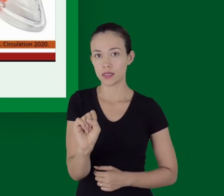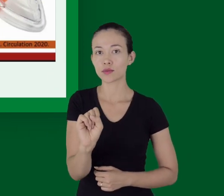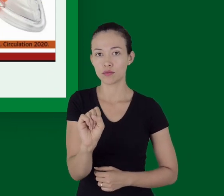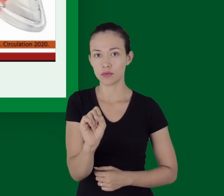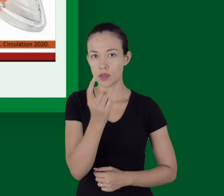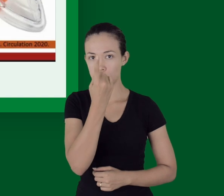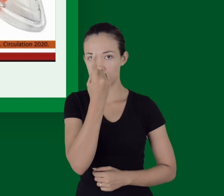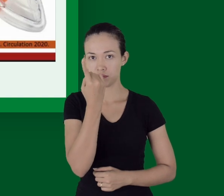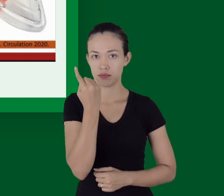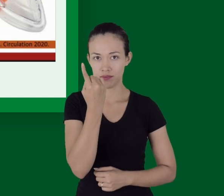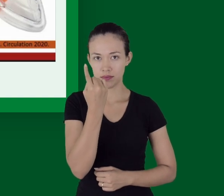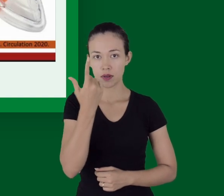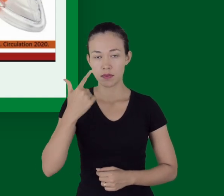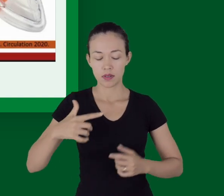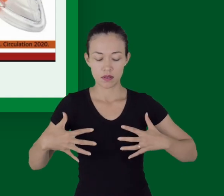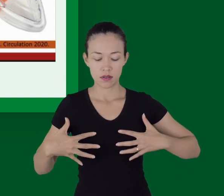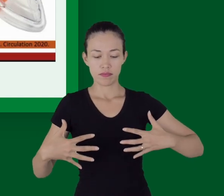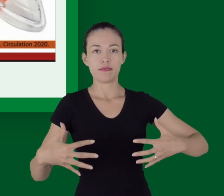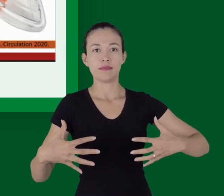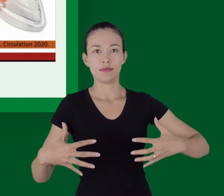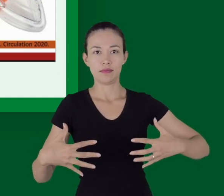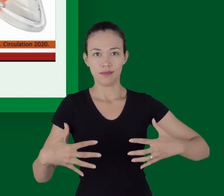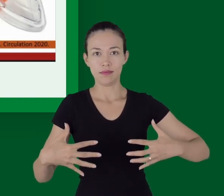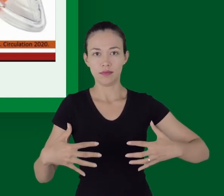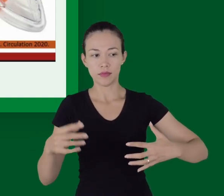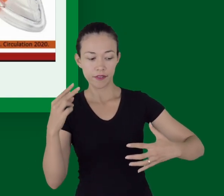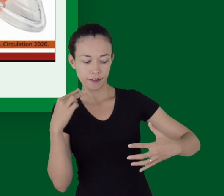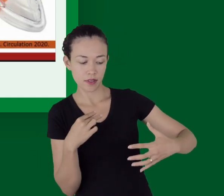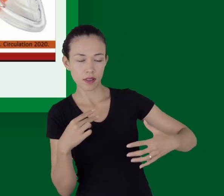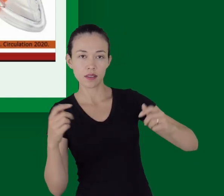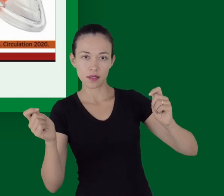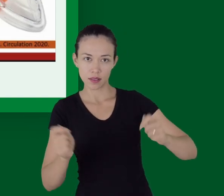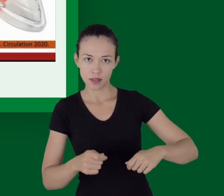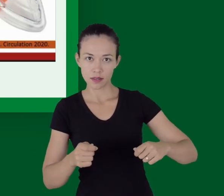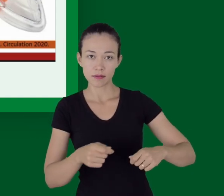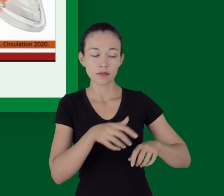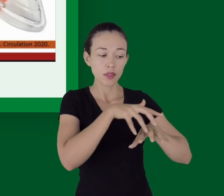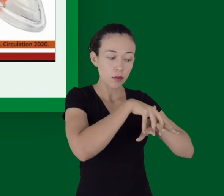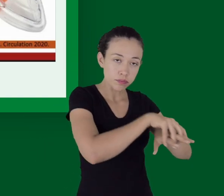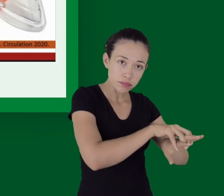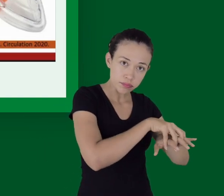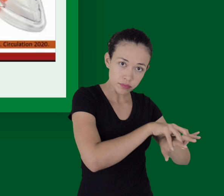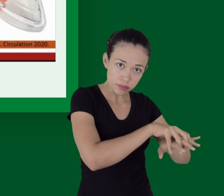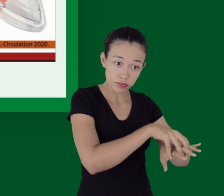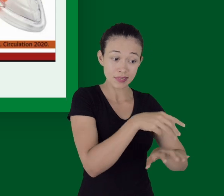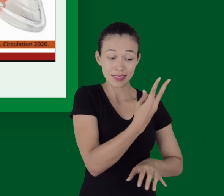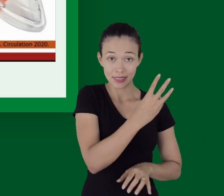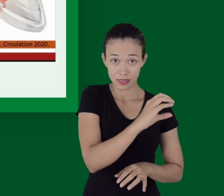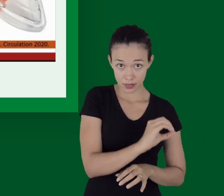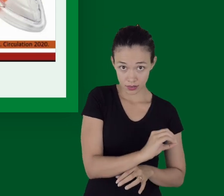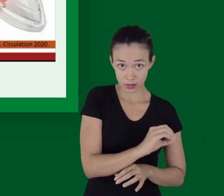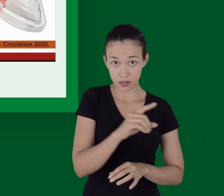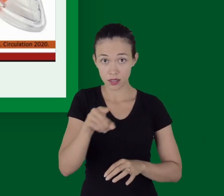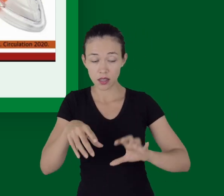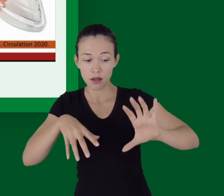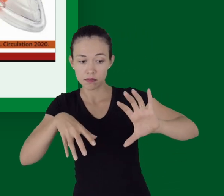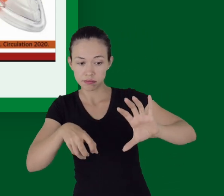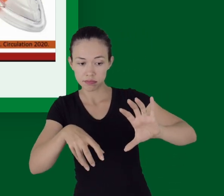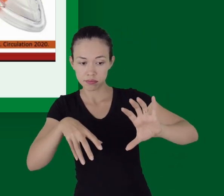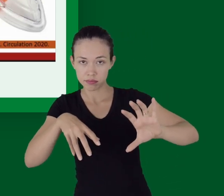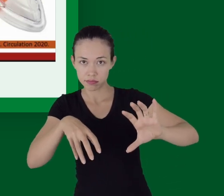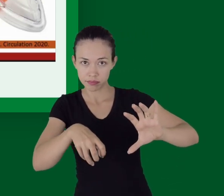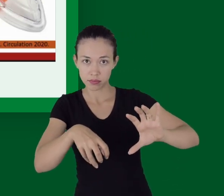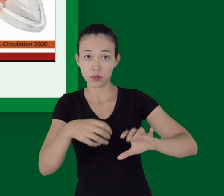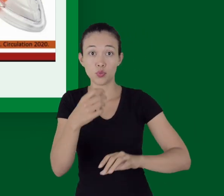Ela deve durar um segundo, promover uma elevação torácica visível na frequência de trinta compressões para duas